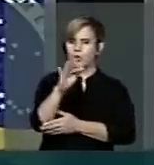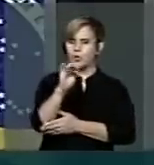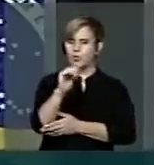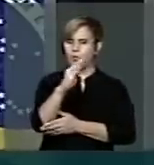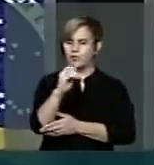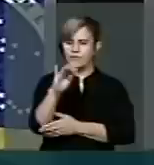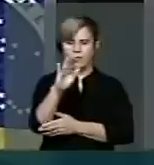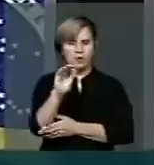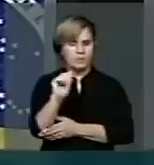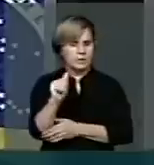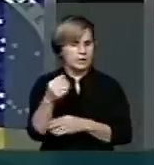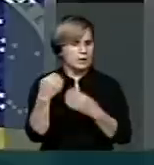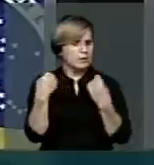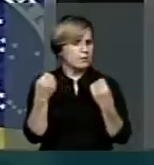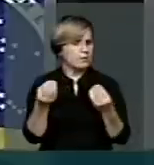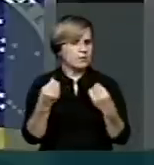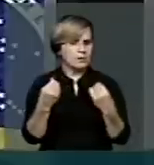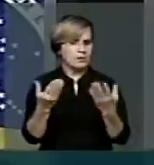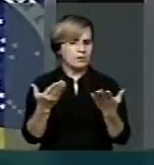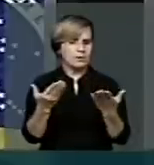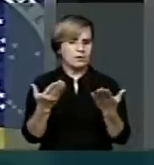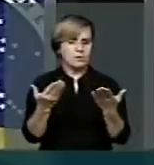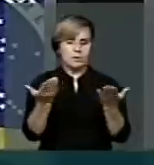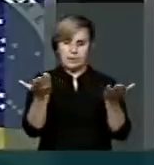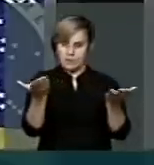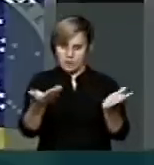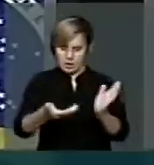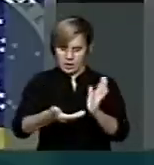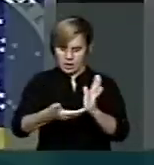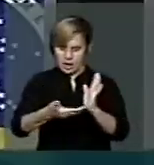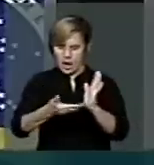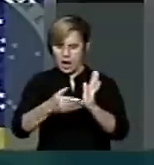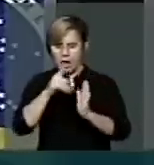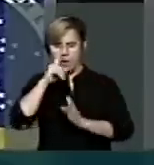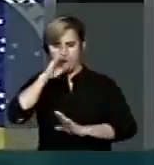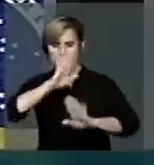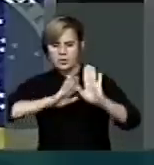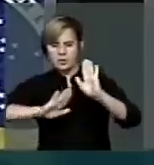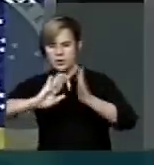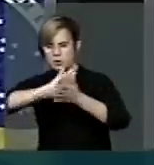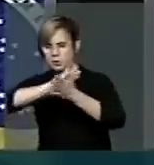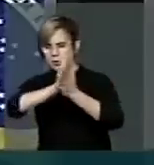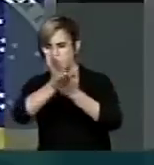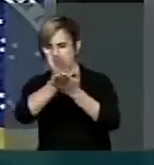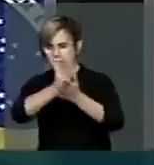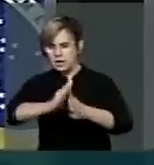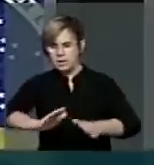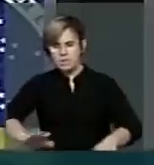nós colocarmos em risco esta instituição, aquilo que é decidido